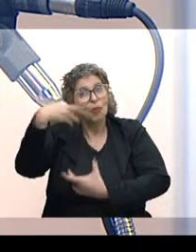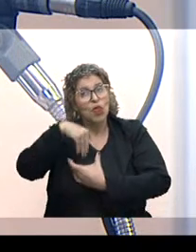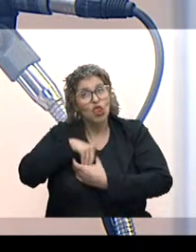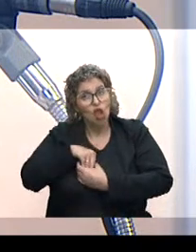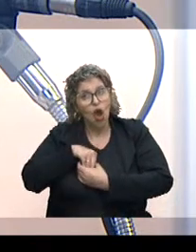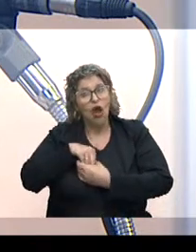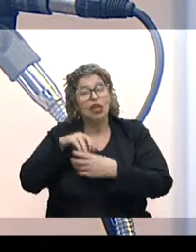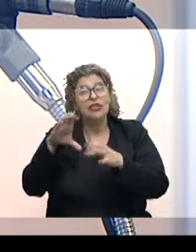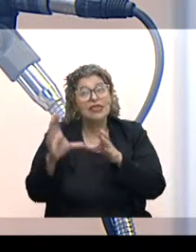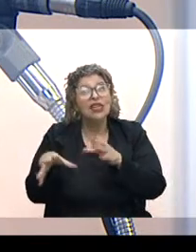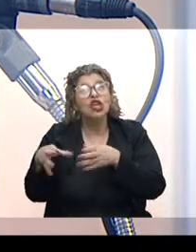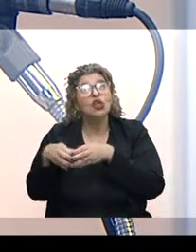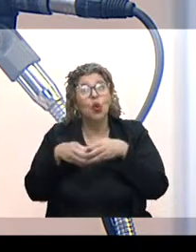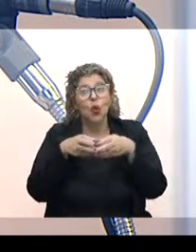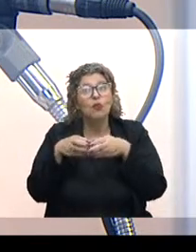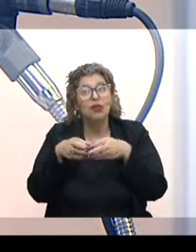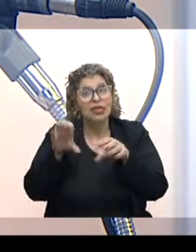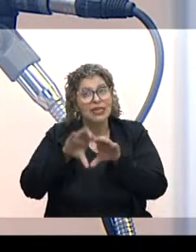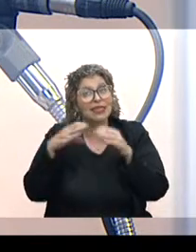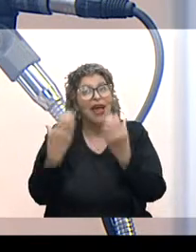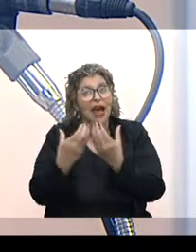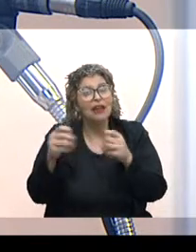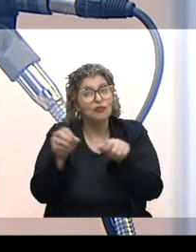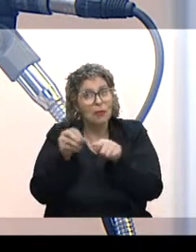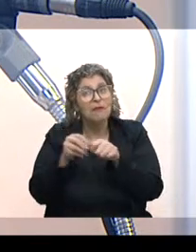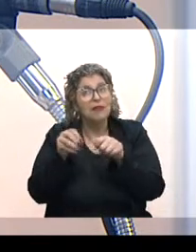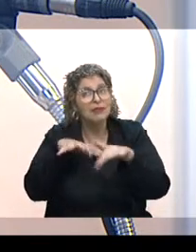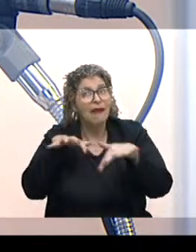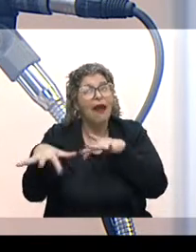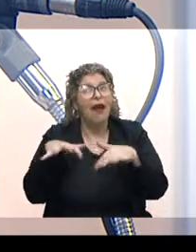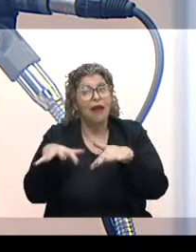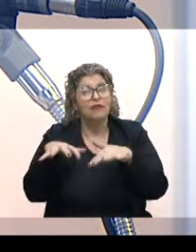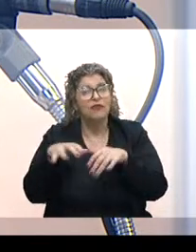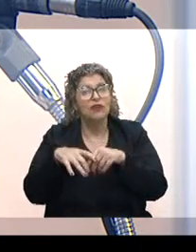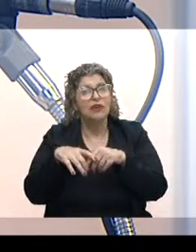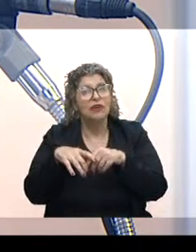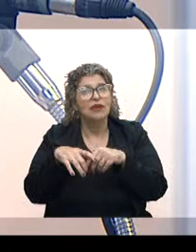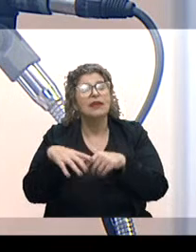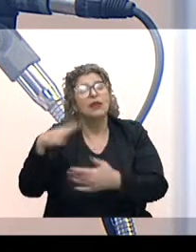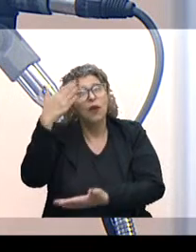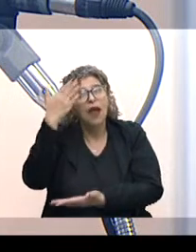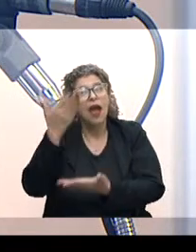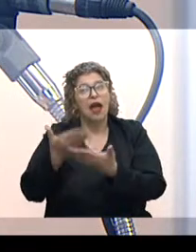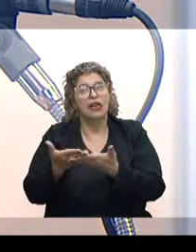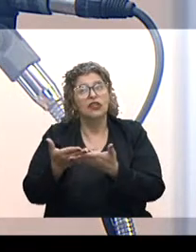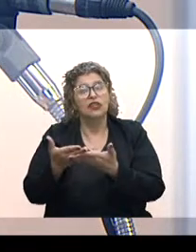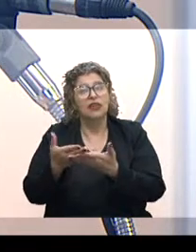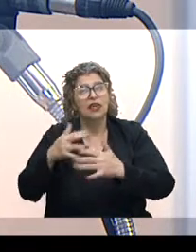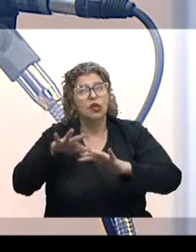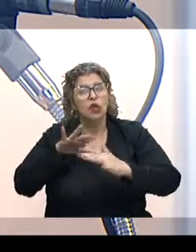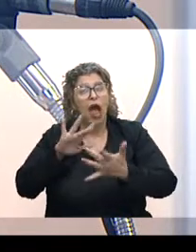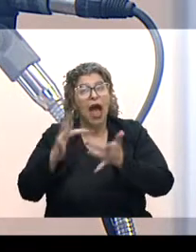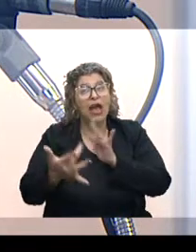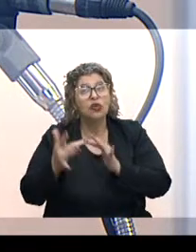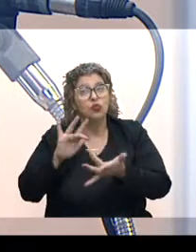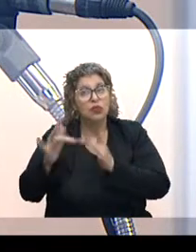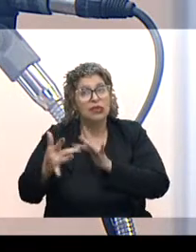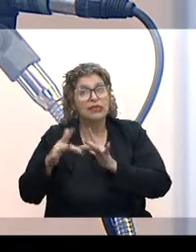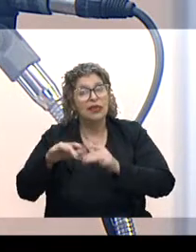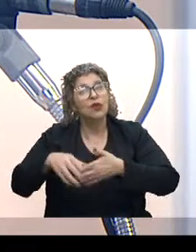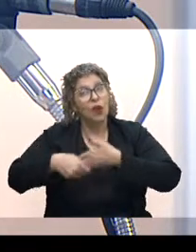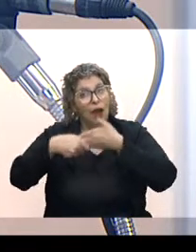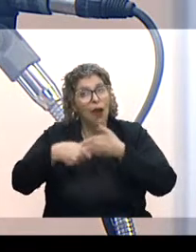em nossa comunidade, nós temos elementos para poder reagir a isso. E eu quero crer que, com esta articulação no qual eu quero